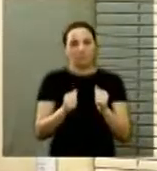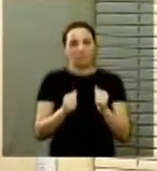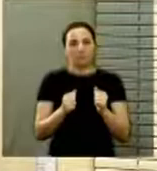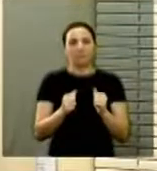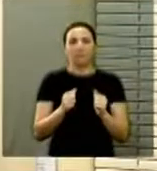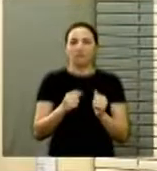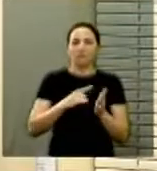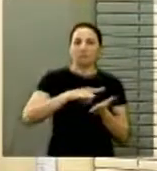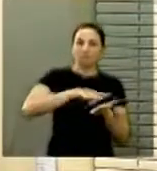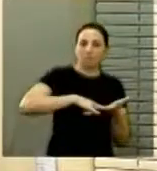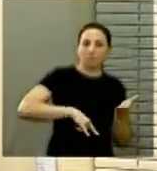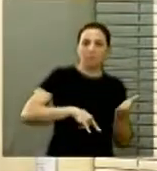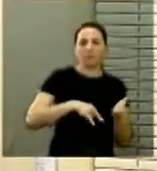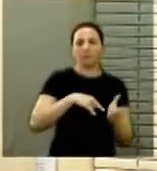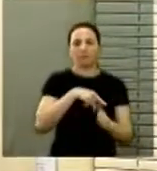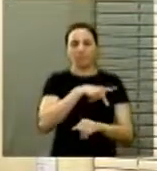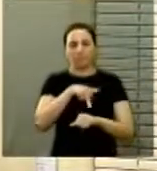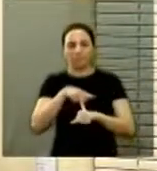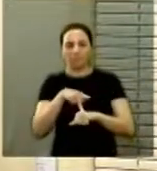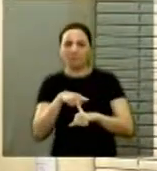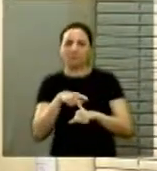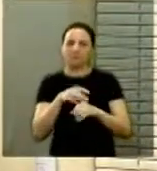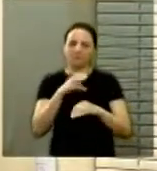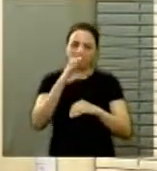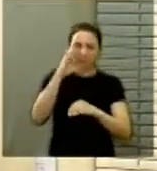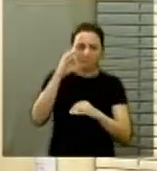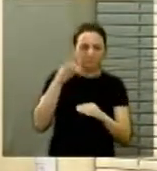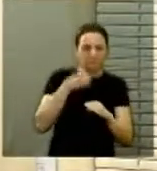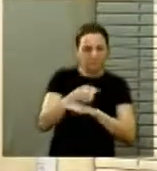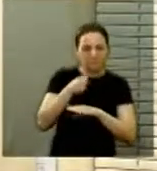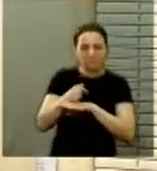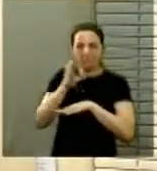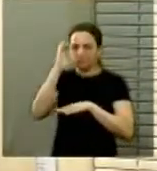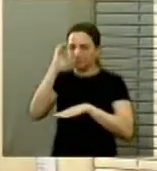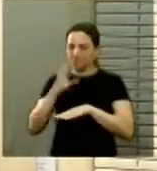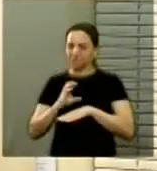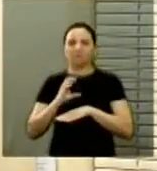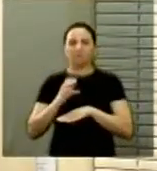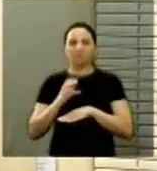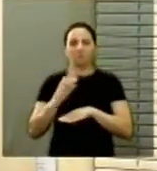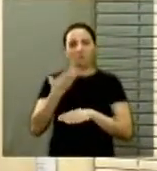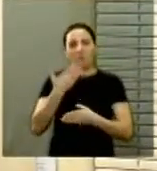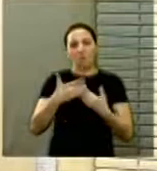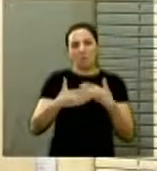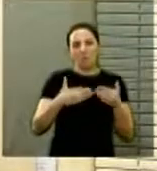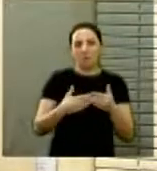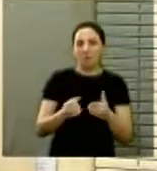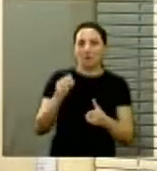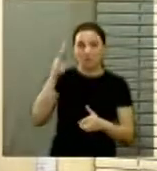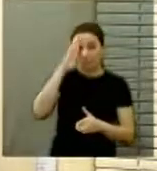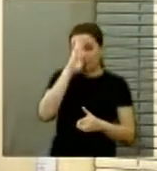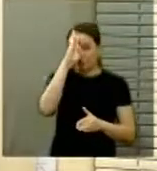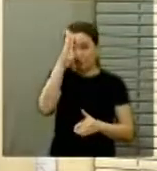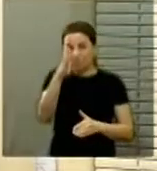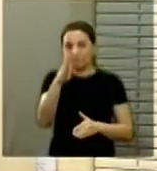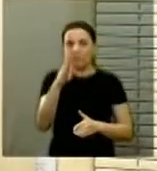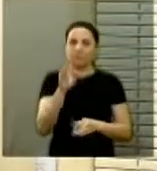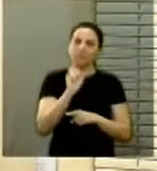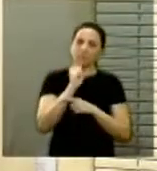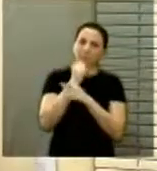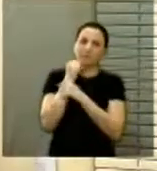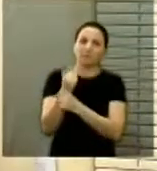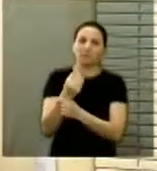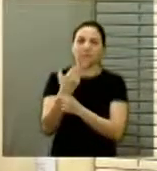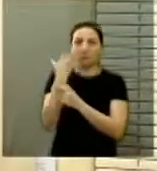nacional também que pode ser acessado por qualquer cidadão, que eu acho que trata de uma questão fundamental para o nosso país, que é a proteção às crianças,